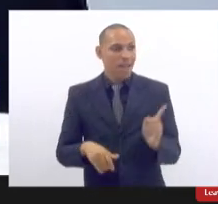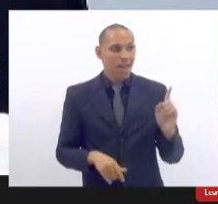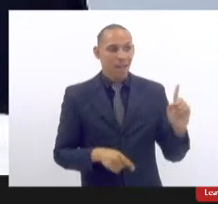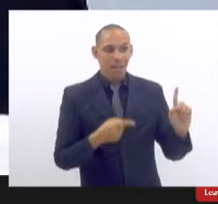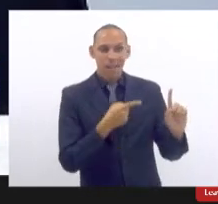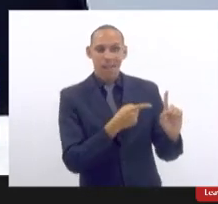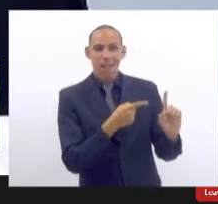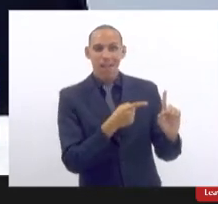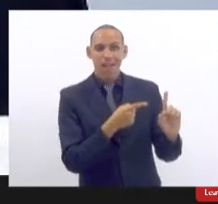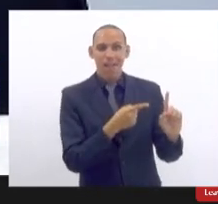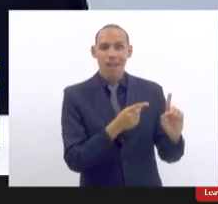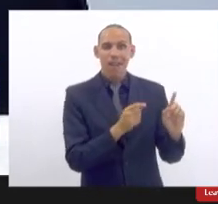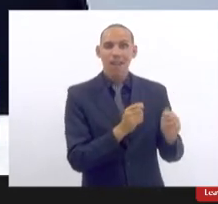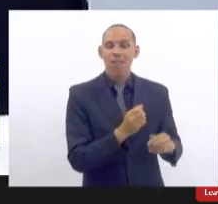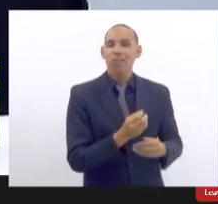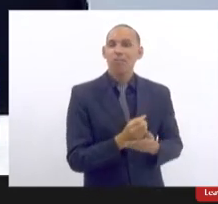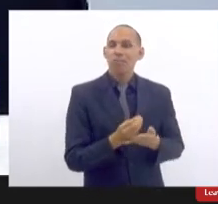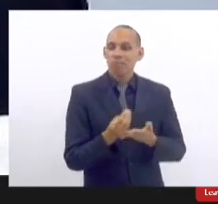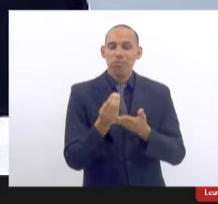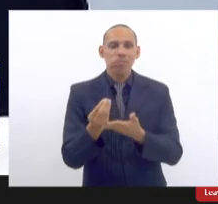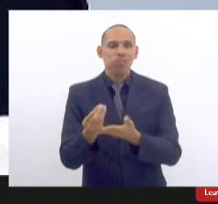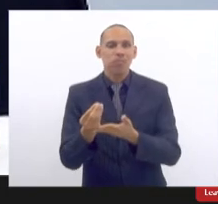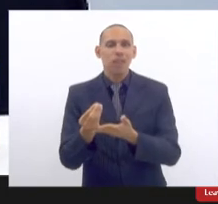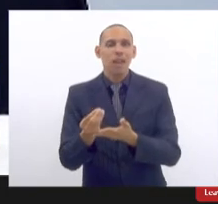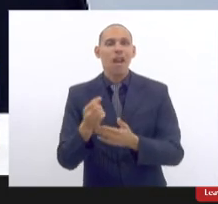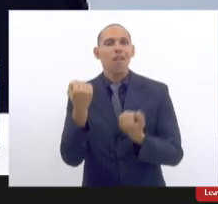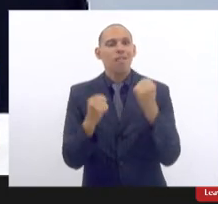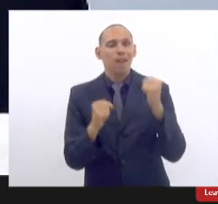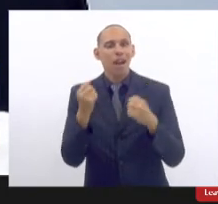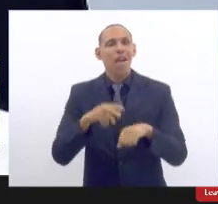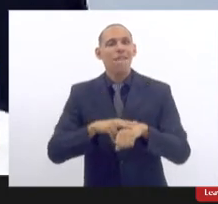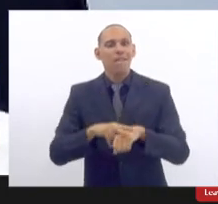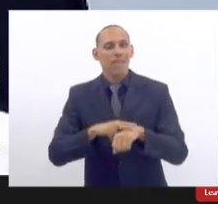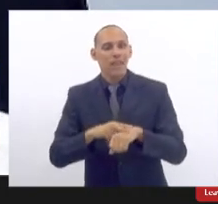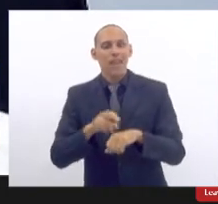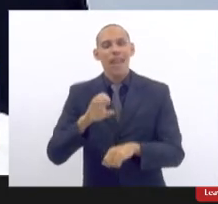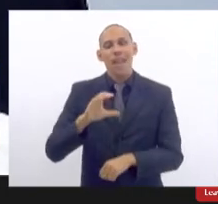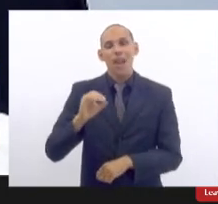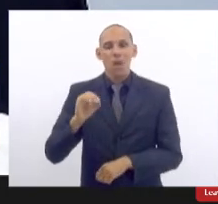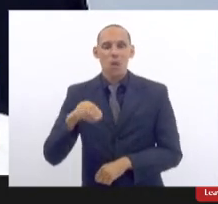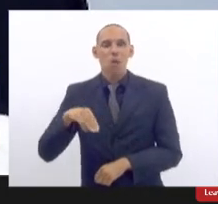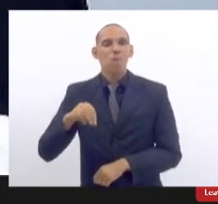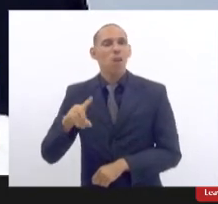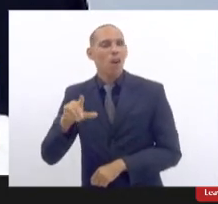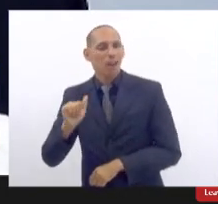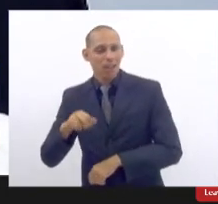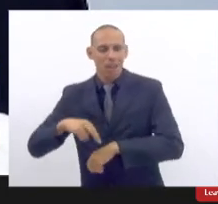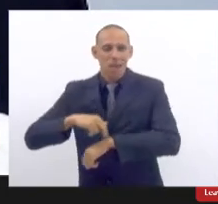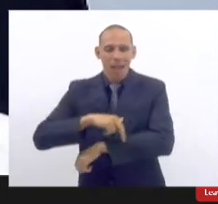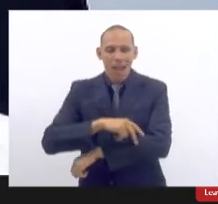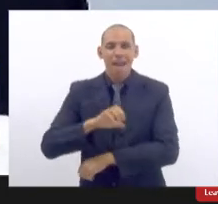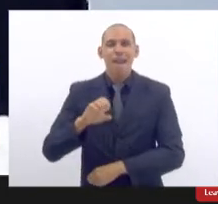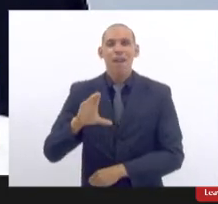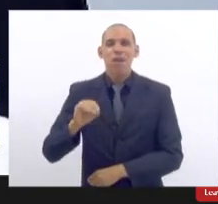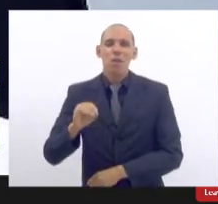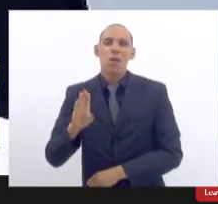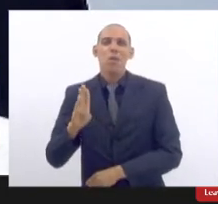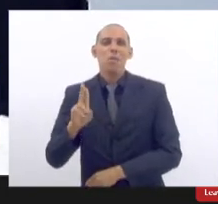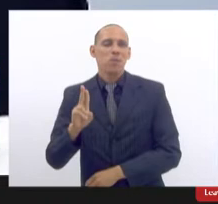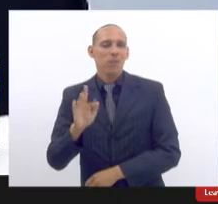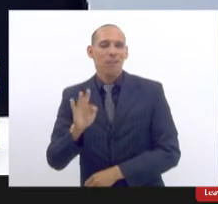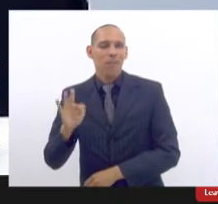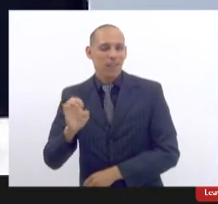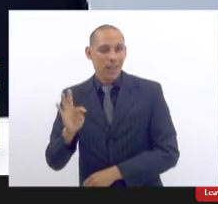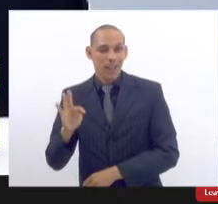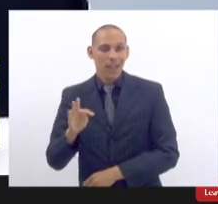levou fábrica verde, eco-moda, eco-buffet a dezenas de favelas do Rio de Janeiro, criando uma noção